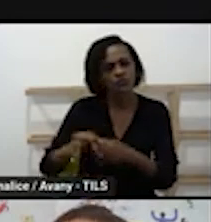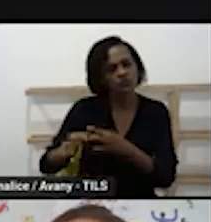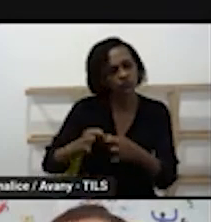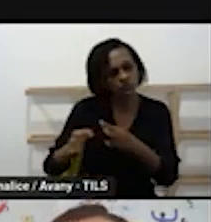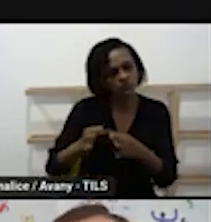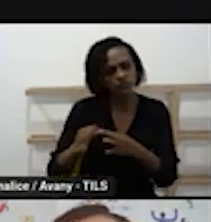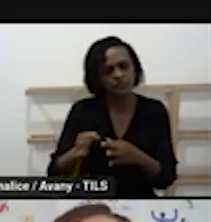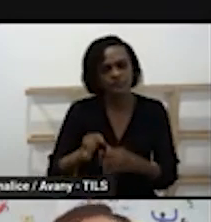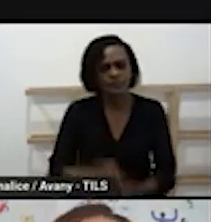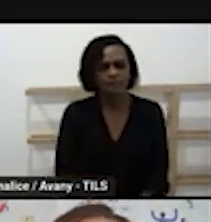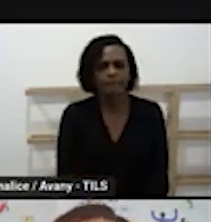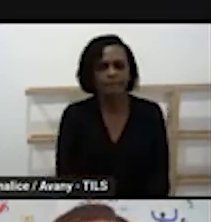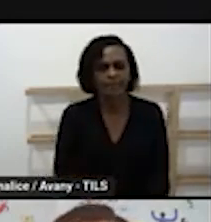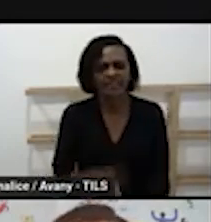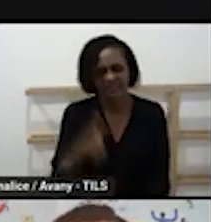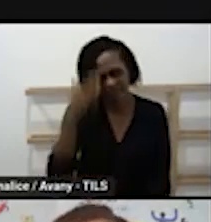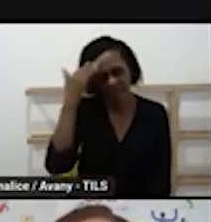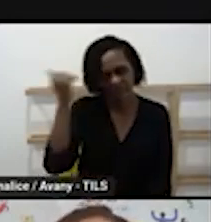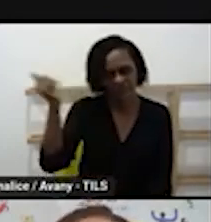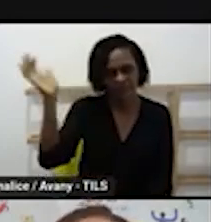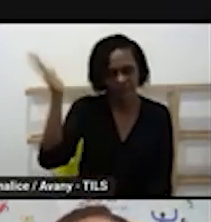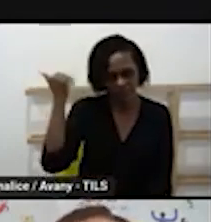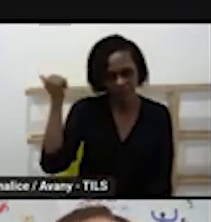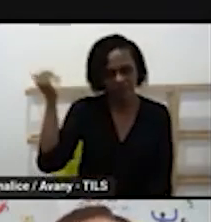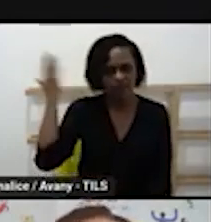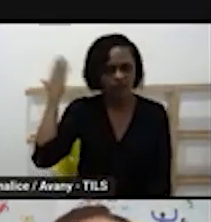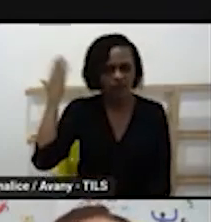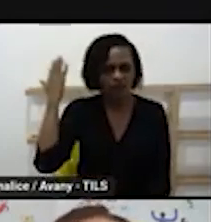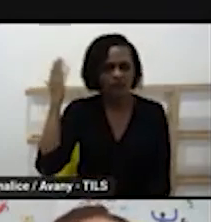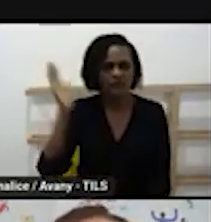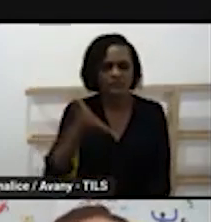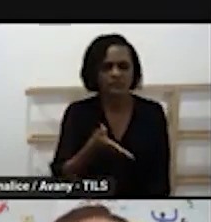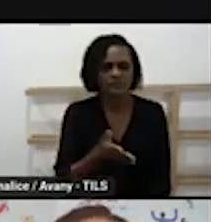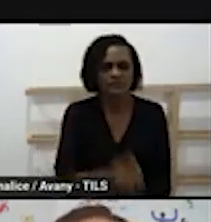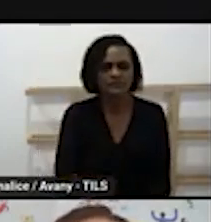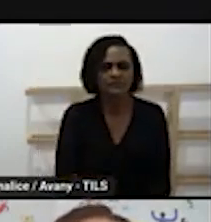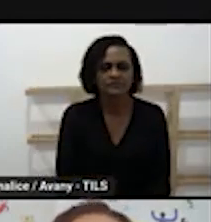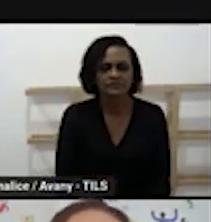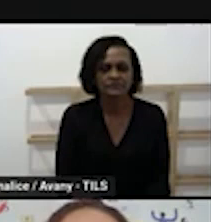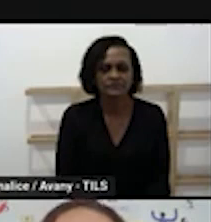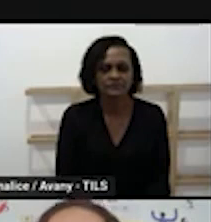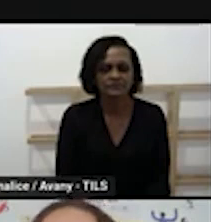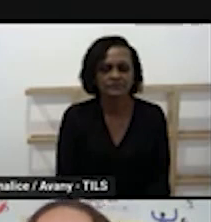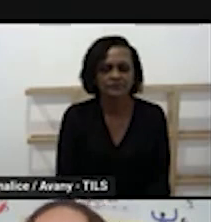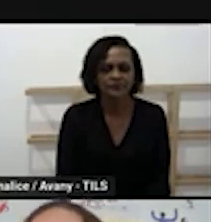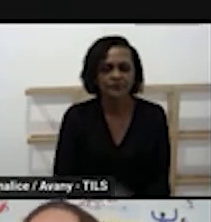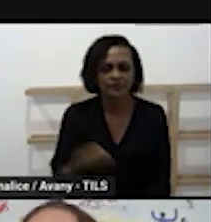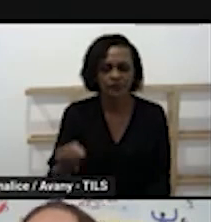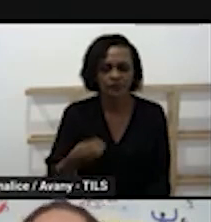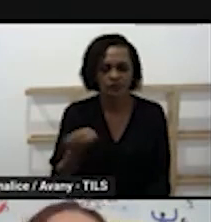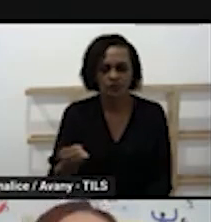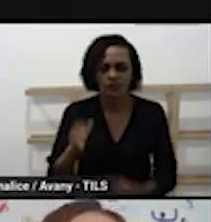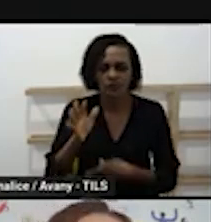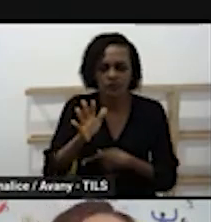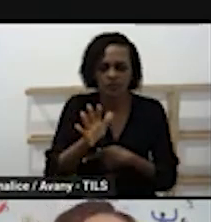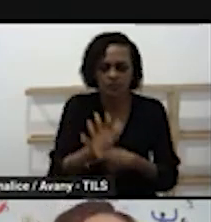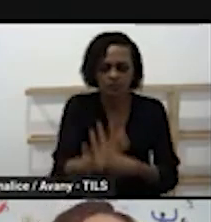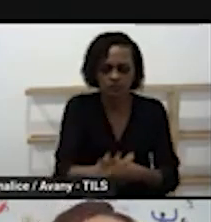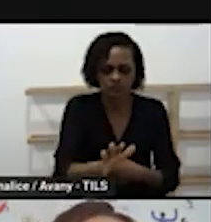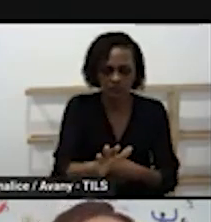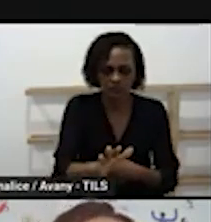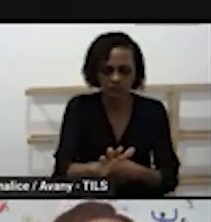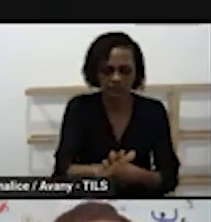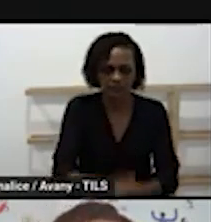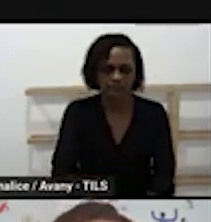participou sabe o quanto que é importante né a gente ter essa noção de primeiros socorros para para a gente